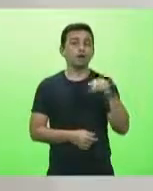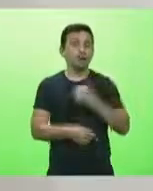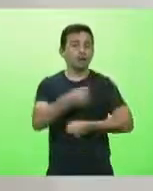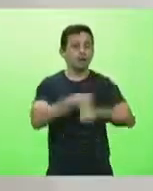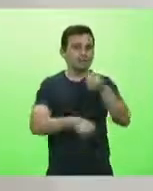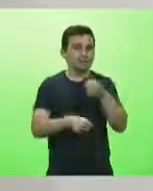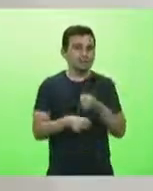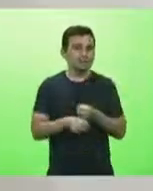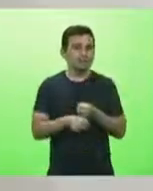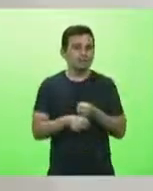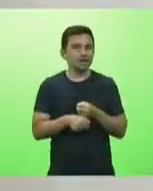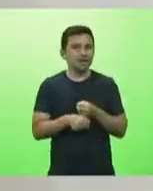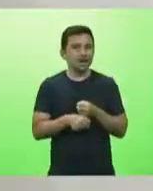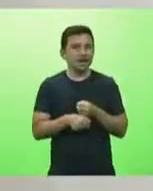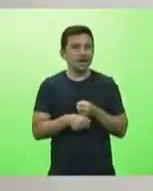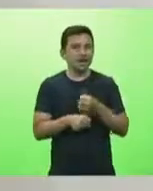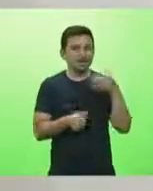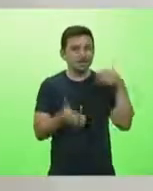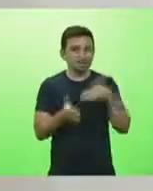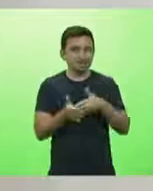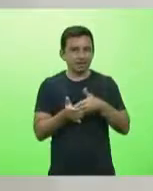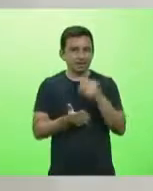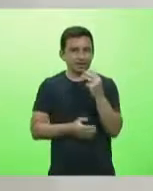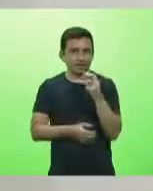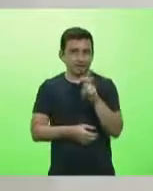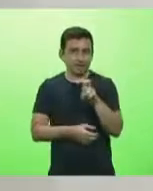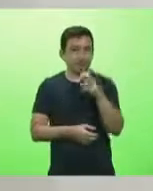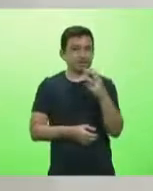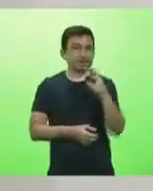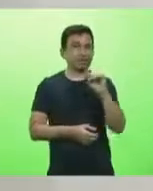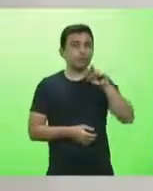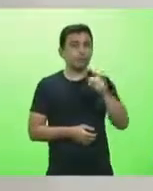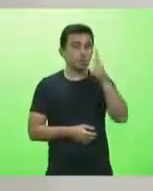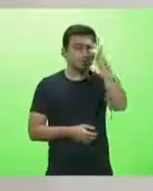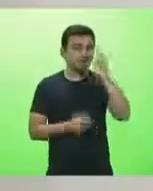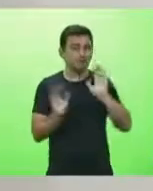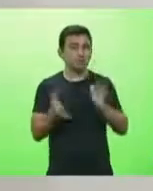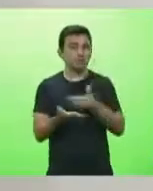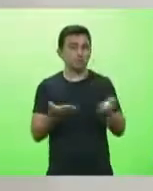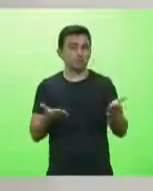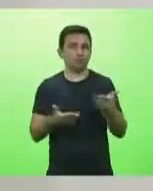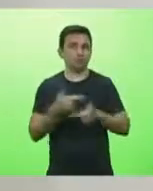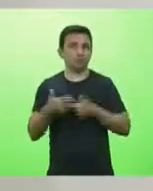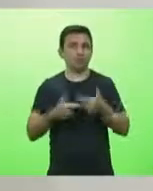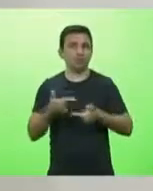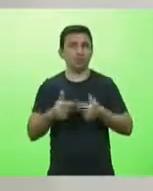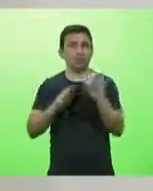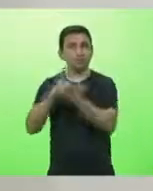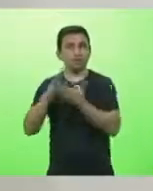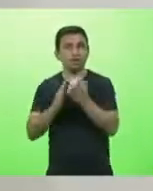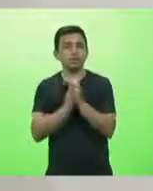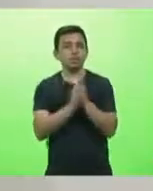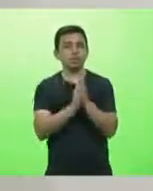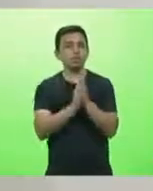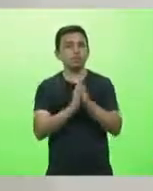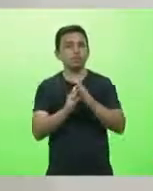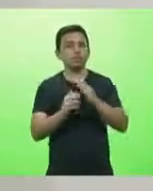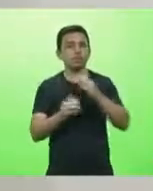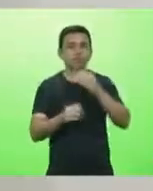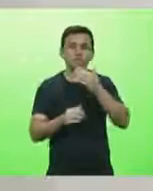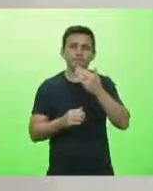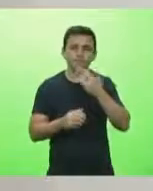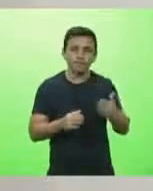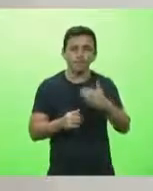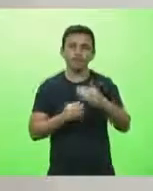Até lá, essas 530 pessoas já tinham perdido seus empregos. E as empresas estavam pedindo ajuda já há um ano atrás.